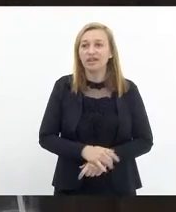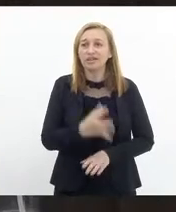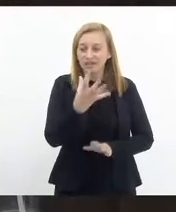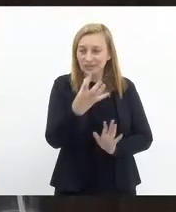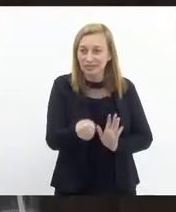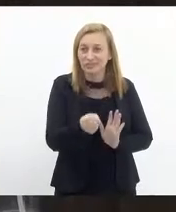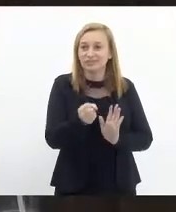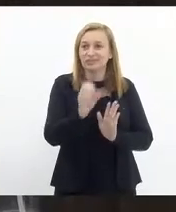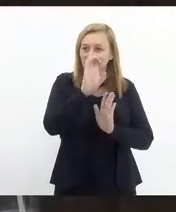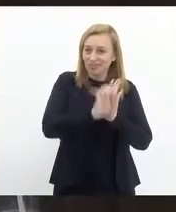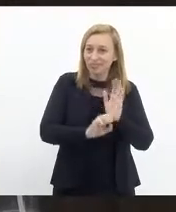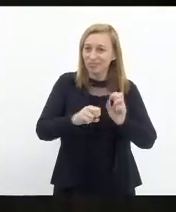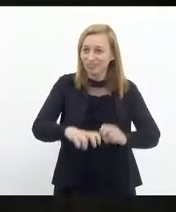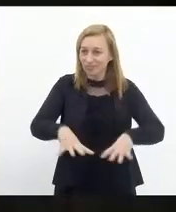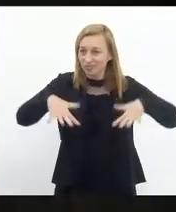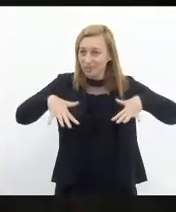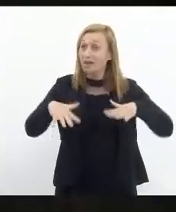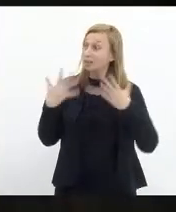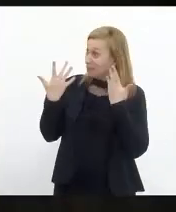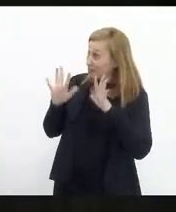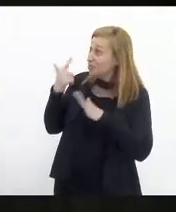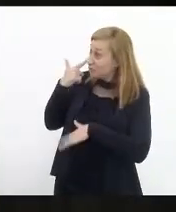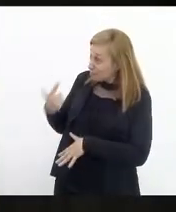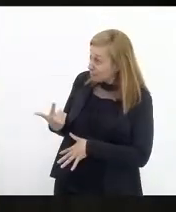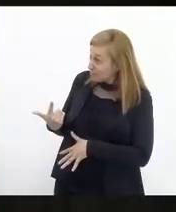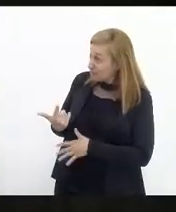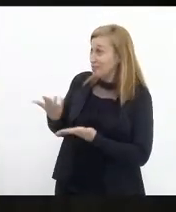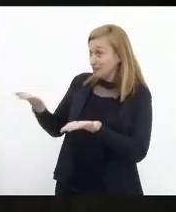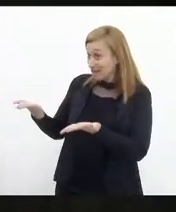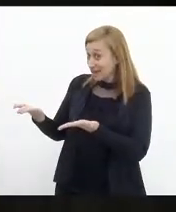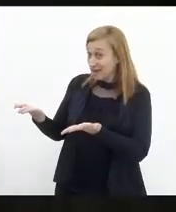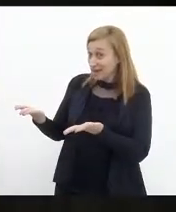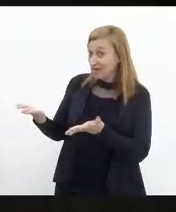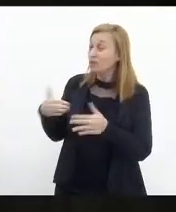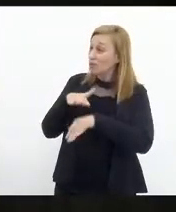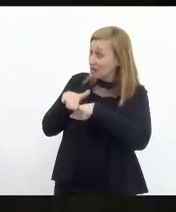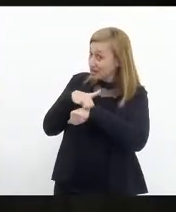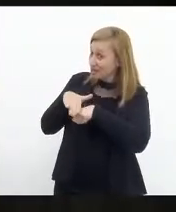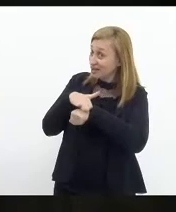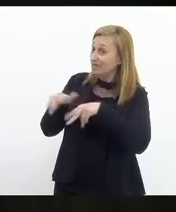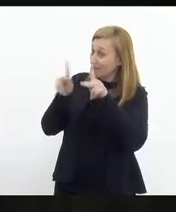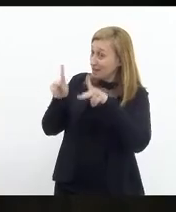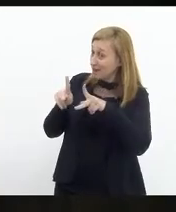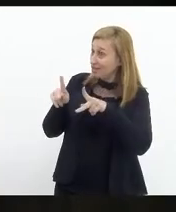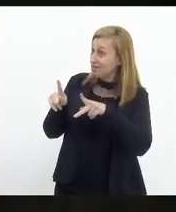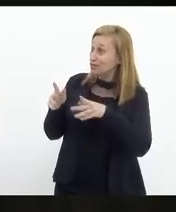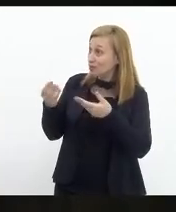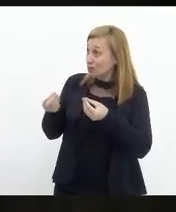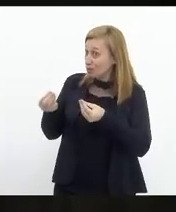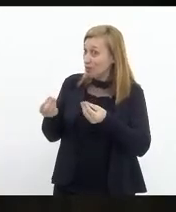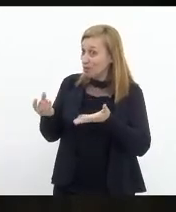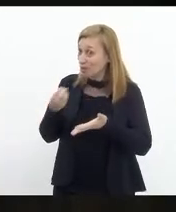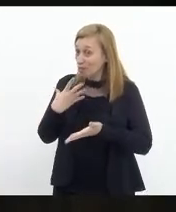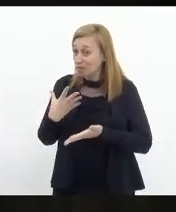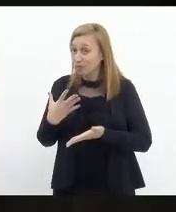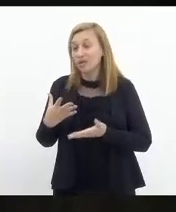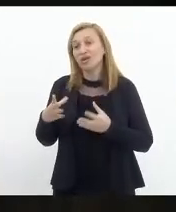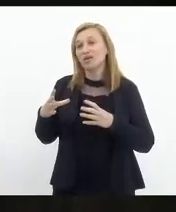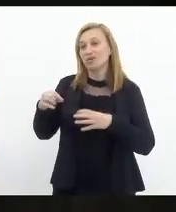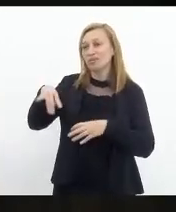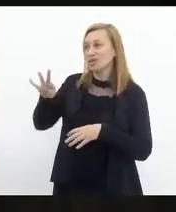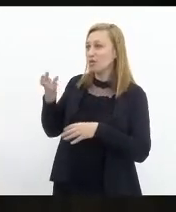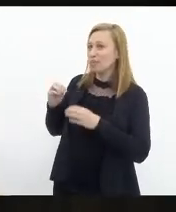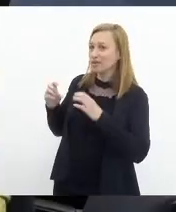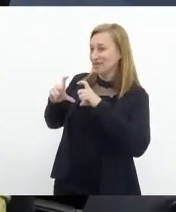favorável à emenda de plenário. Parabéns. Viu como é que... Conversando, se entende? Olha lá, o Márcio Galberto fazendo